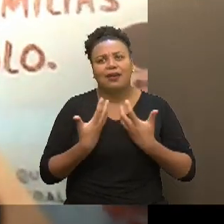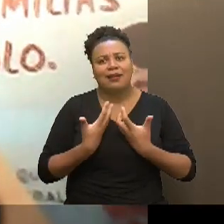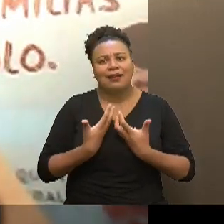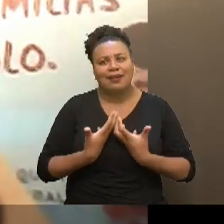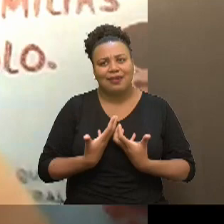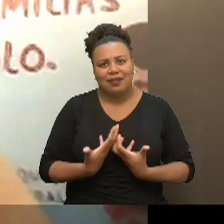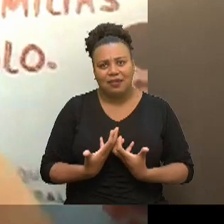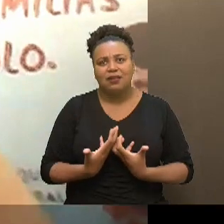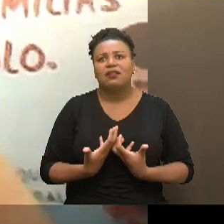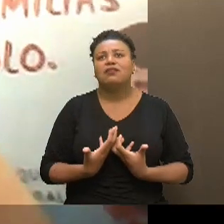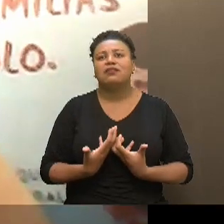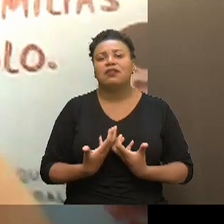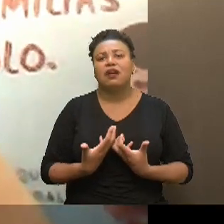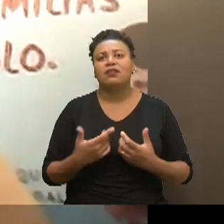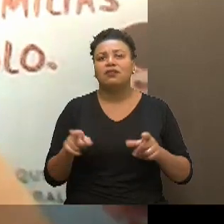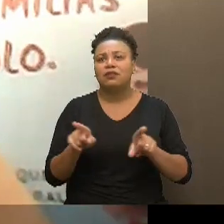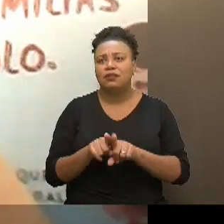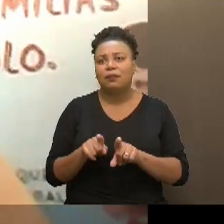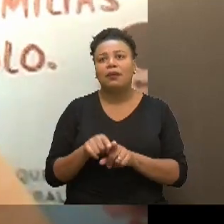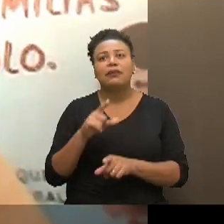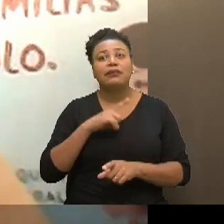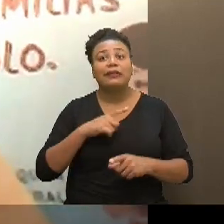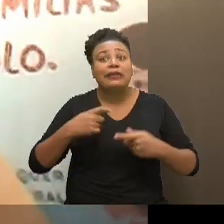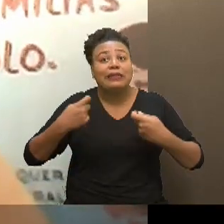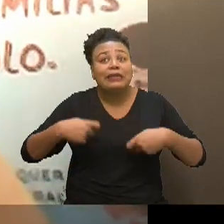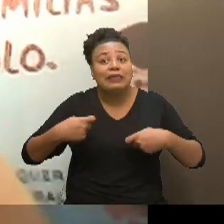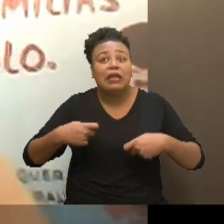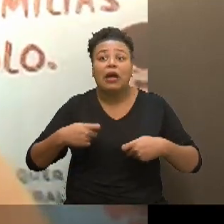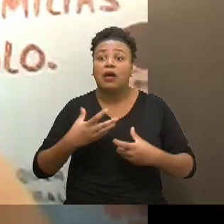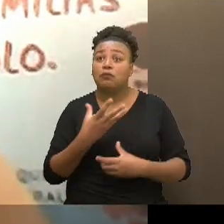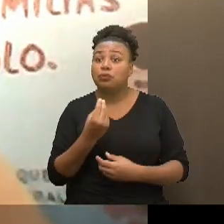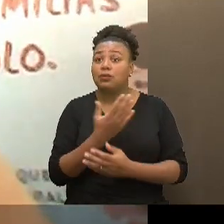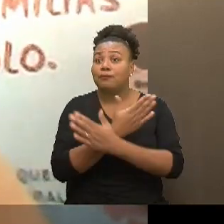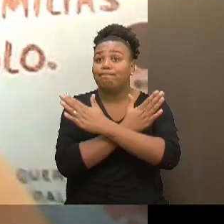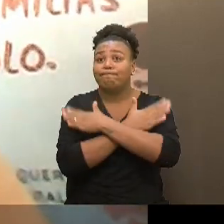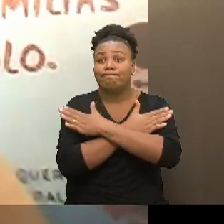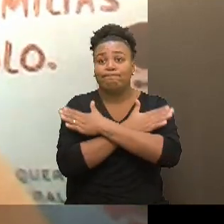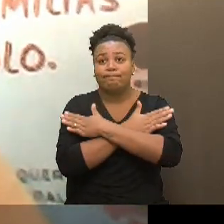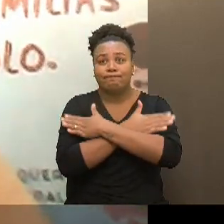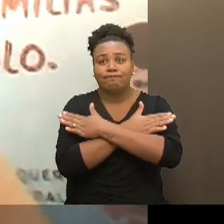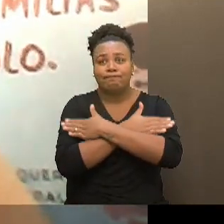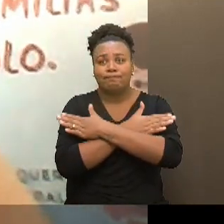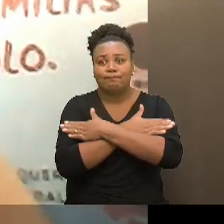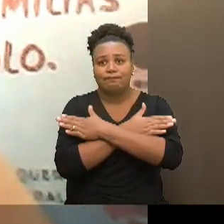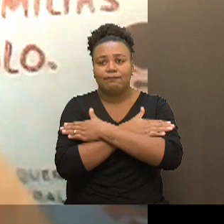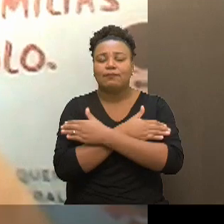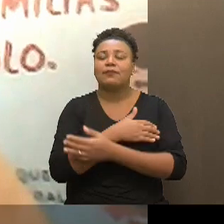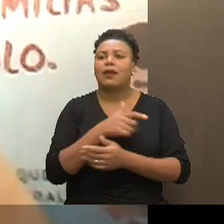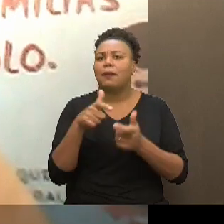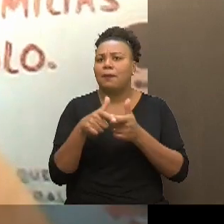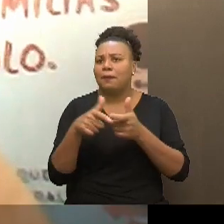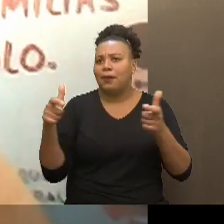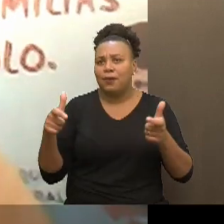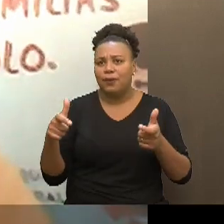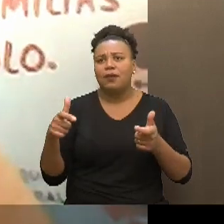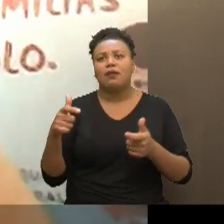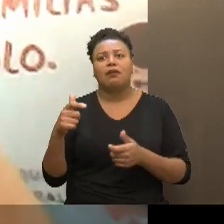cansaço, né, ainda teve as necessidades, muitas ficaram desempregadas, né, a maioria